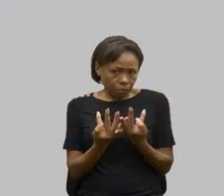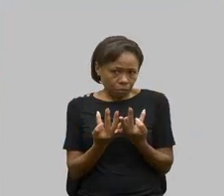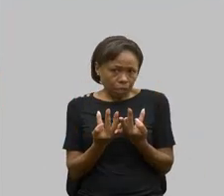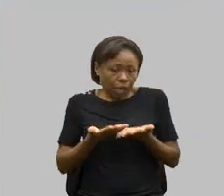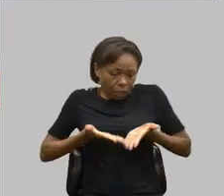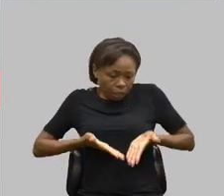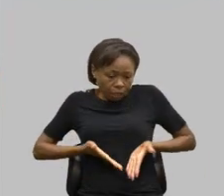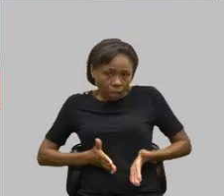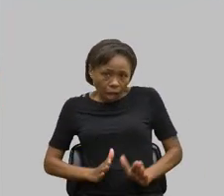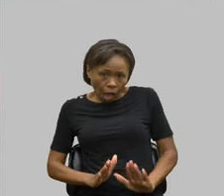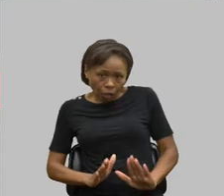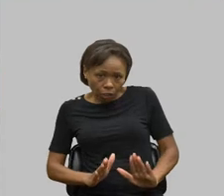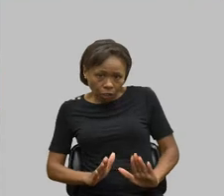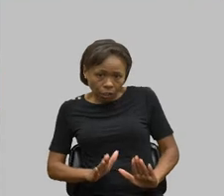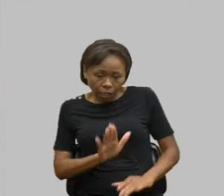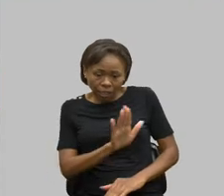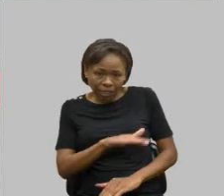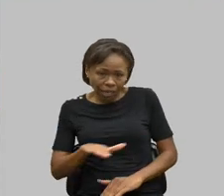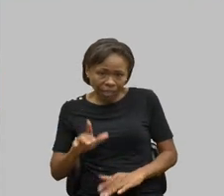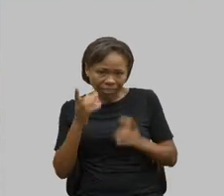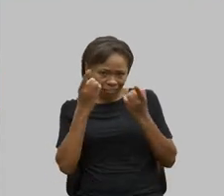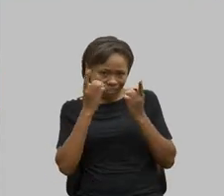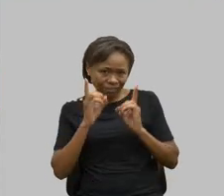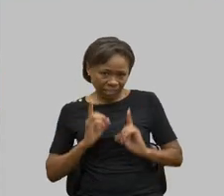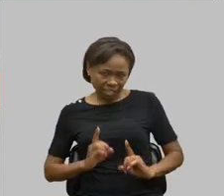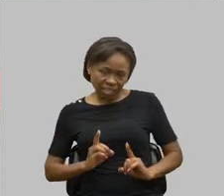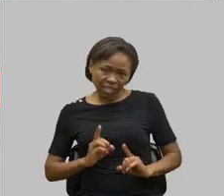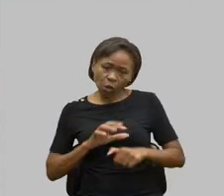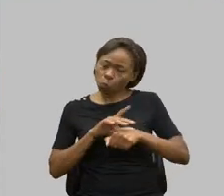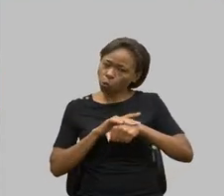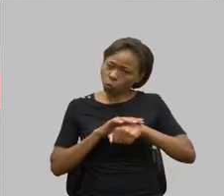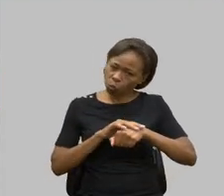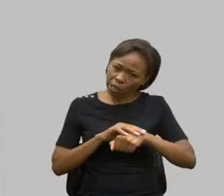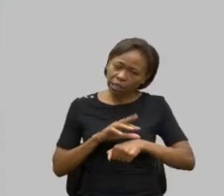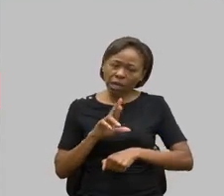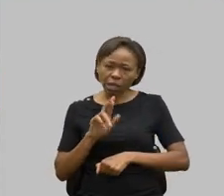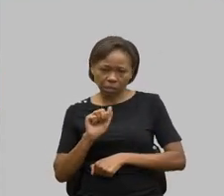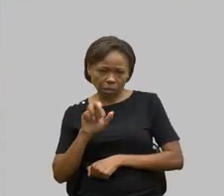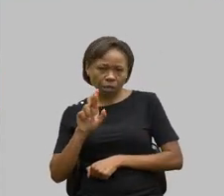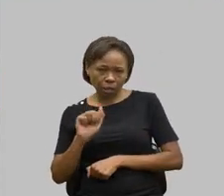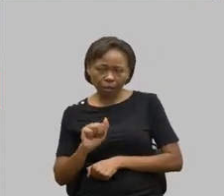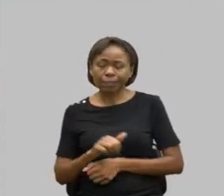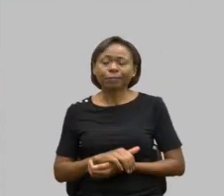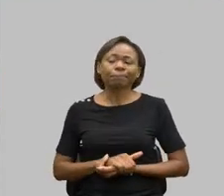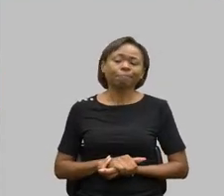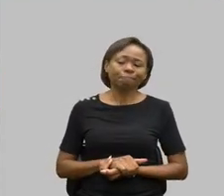com deficiência, com doença rara, doutor Maurício,